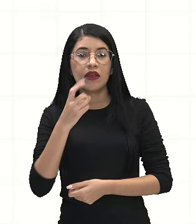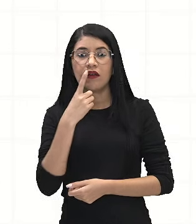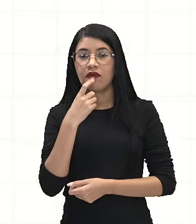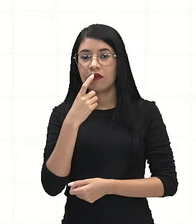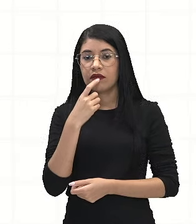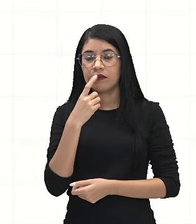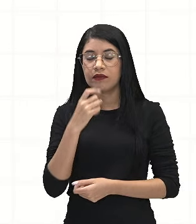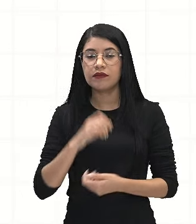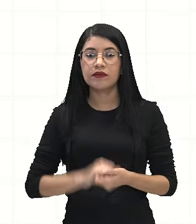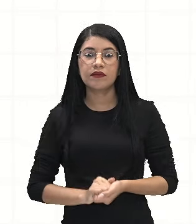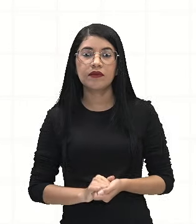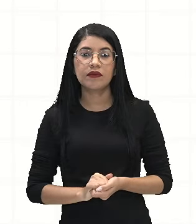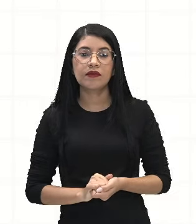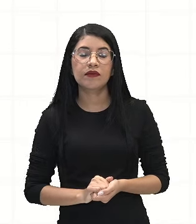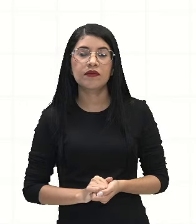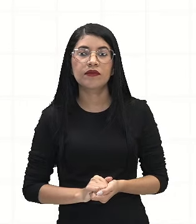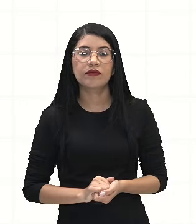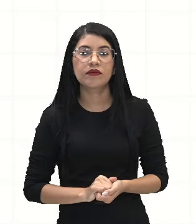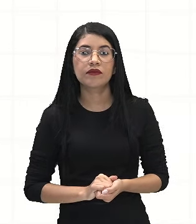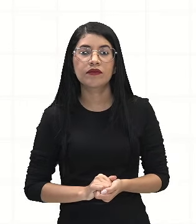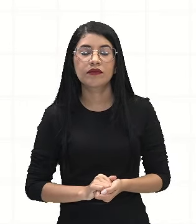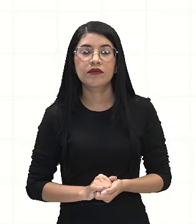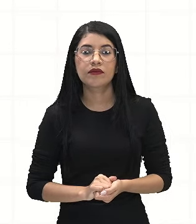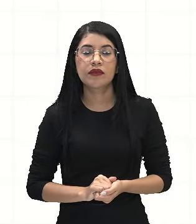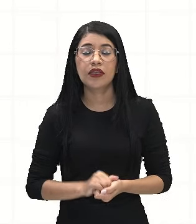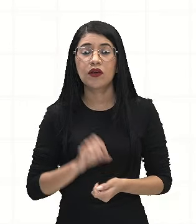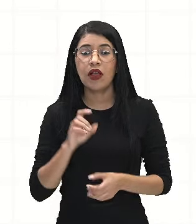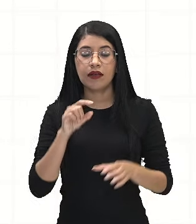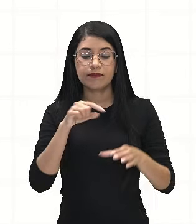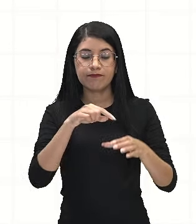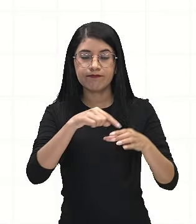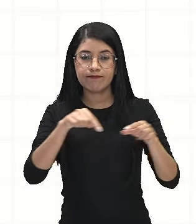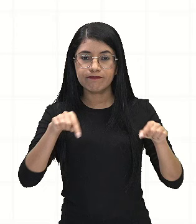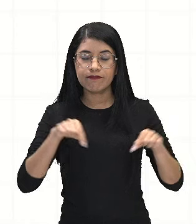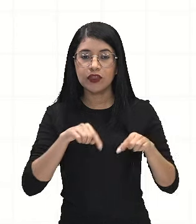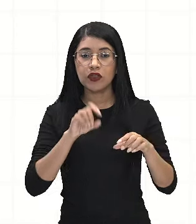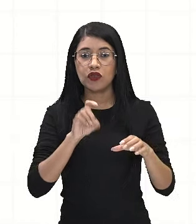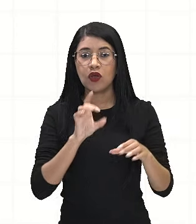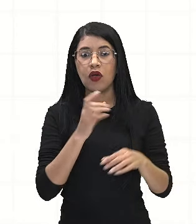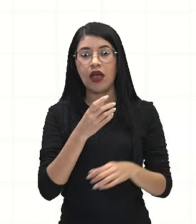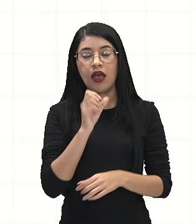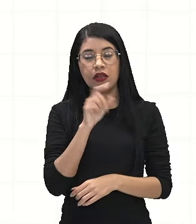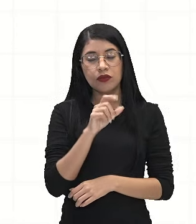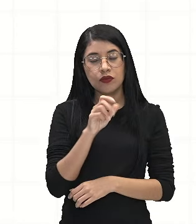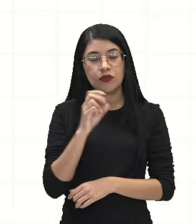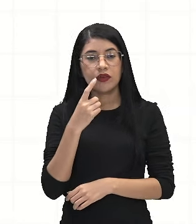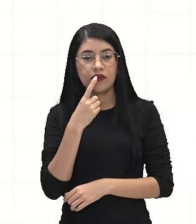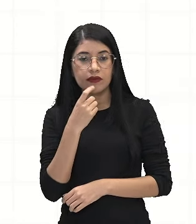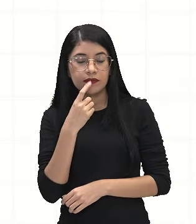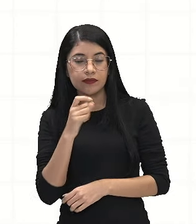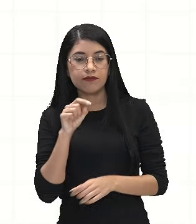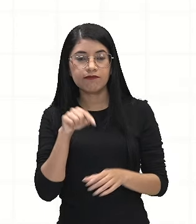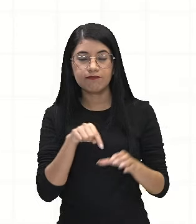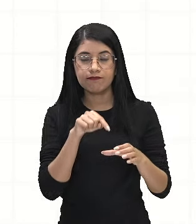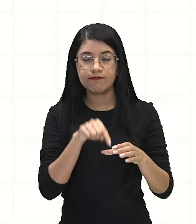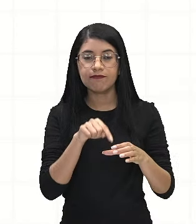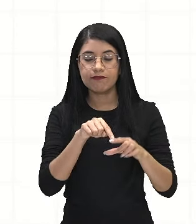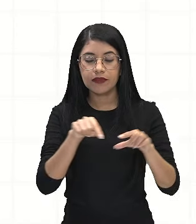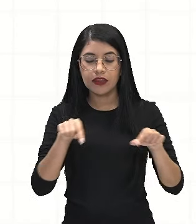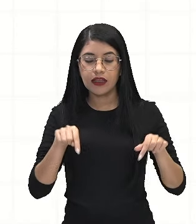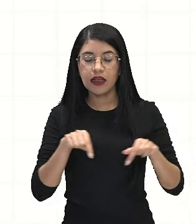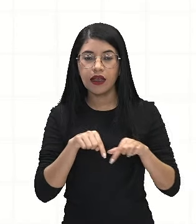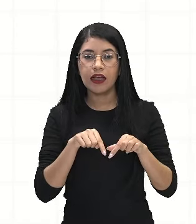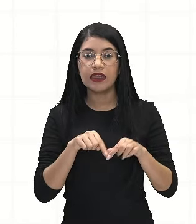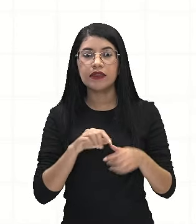Então, essa urna só tem bola azul e vermelha. E se a gente fizer a divisão aqui de